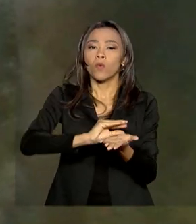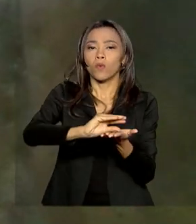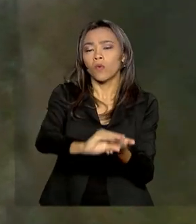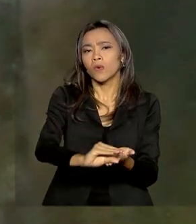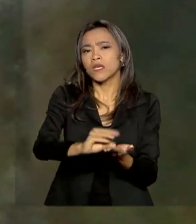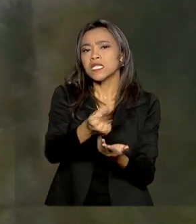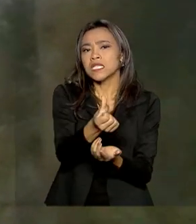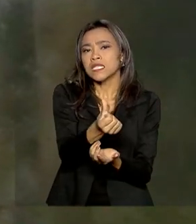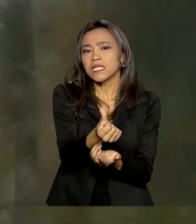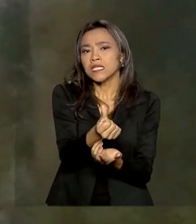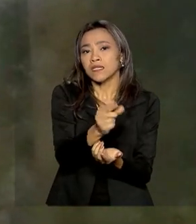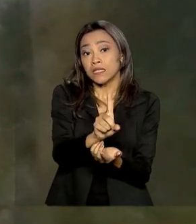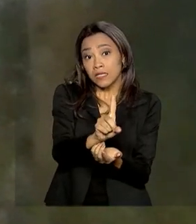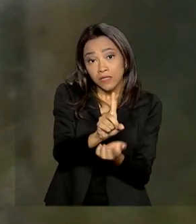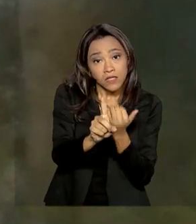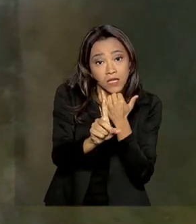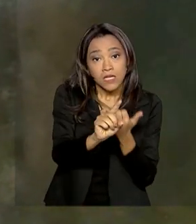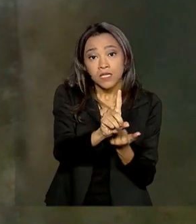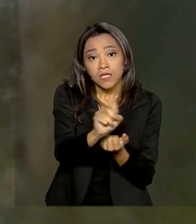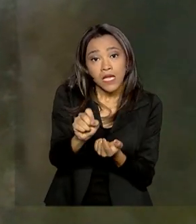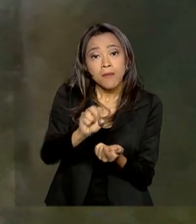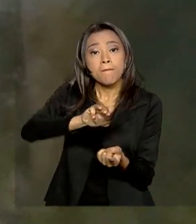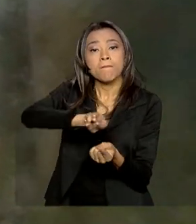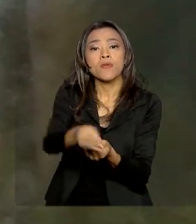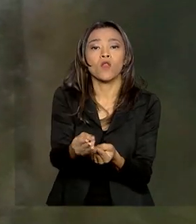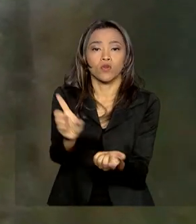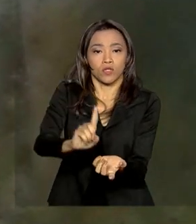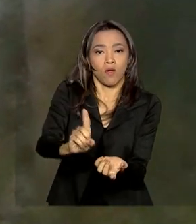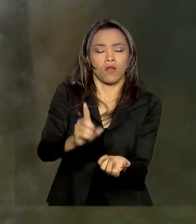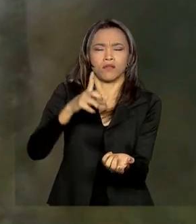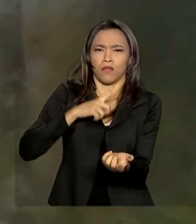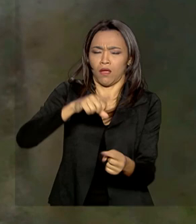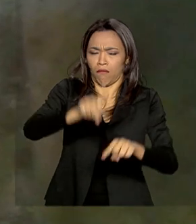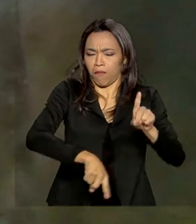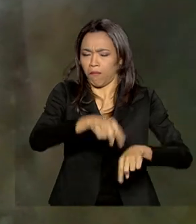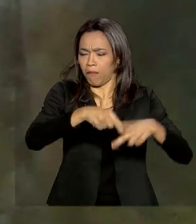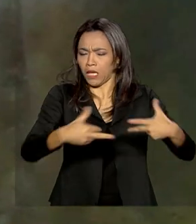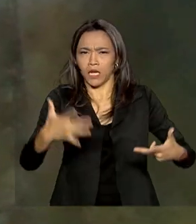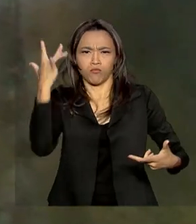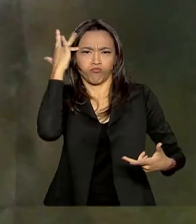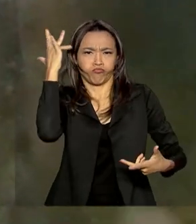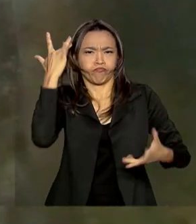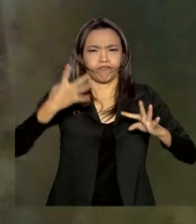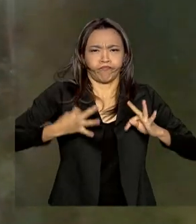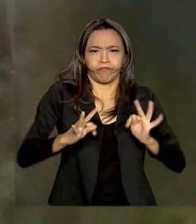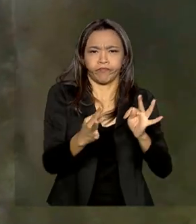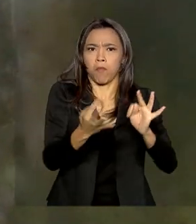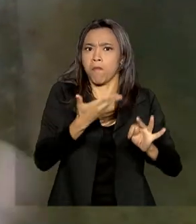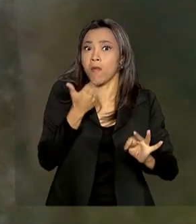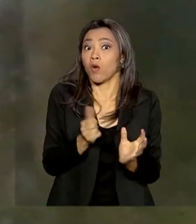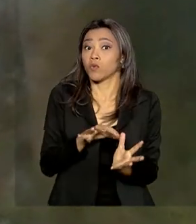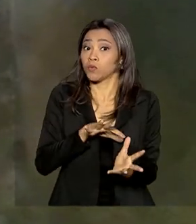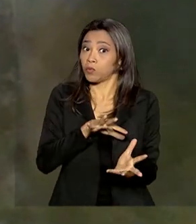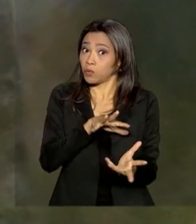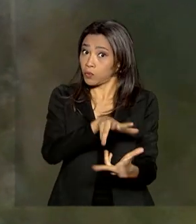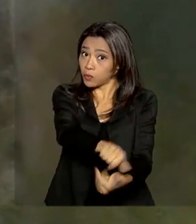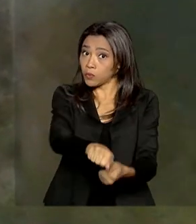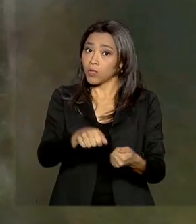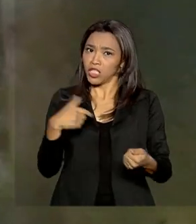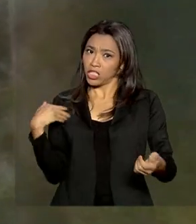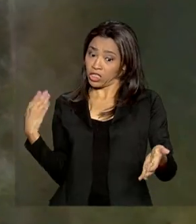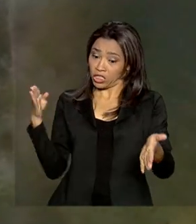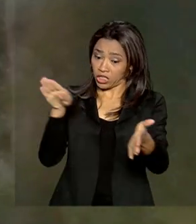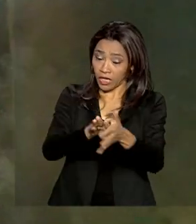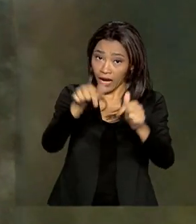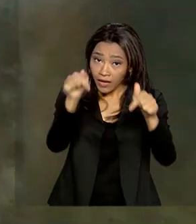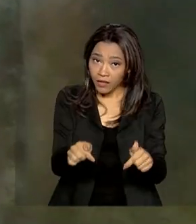100 milhões de dólares. Ela conta com equipamentos de ponta considerados os melhores do mundo. Mas chegar à Antártica não é